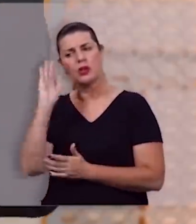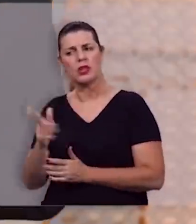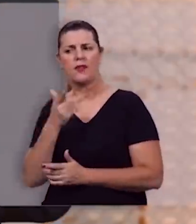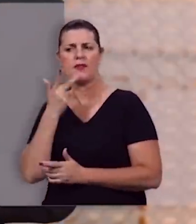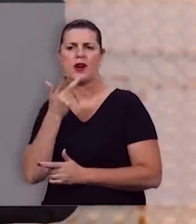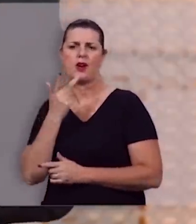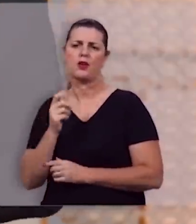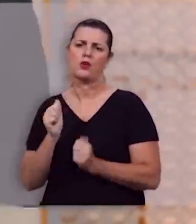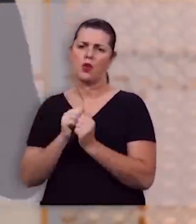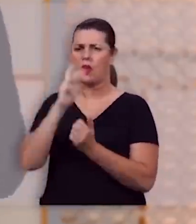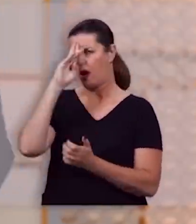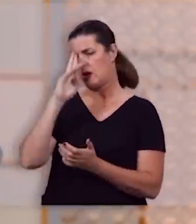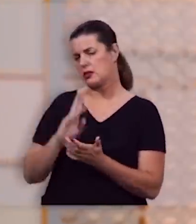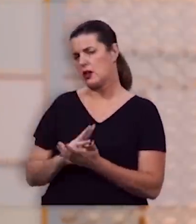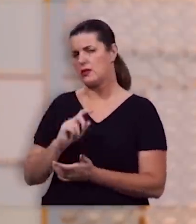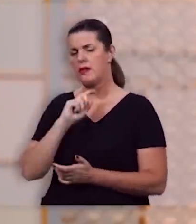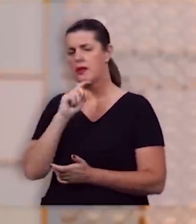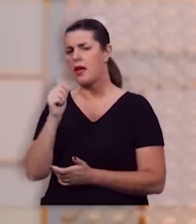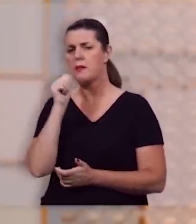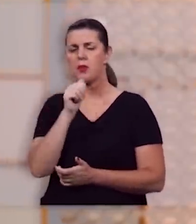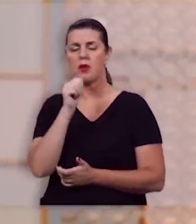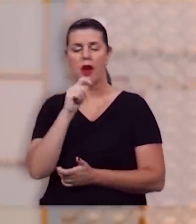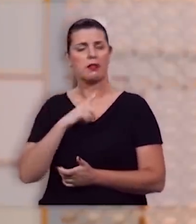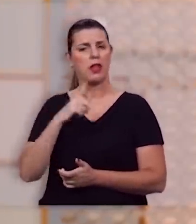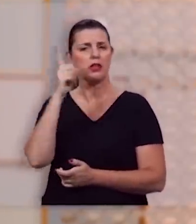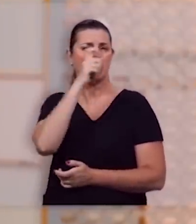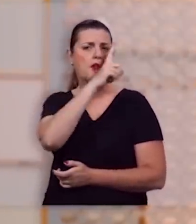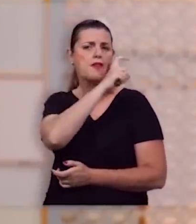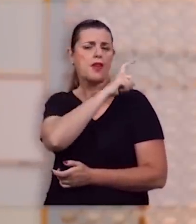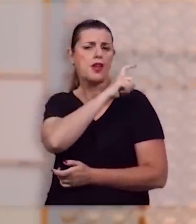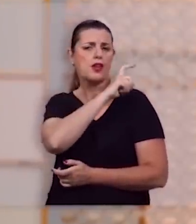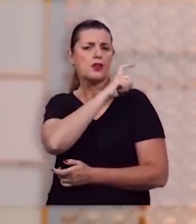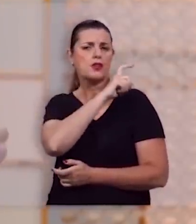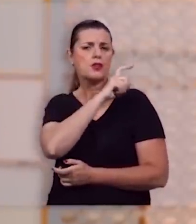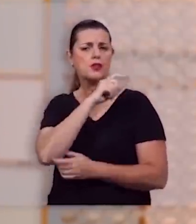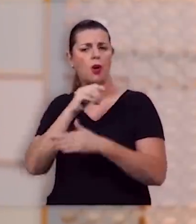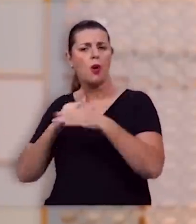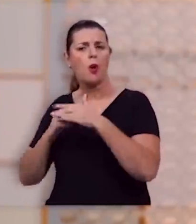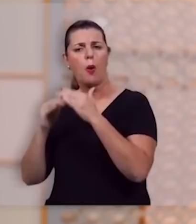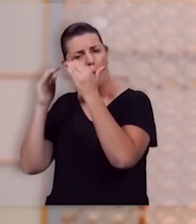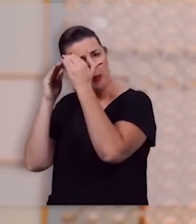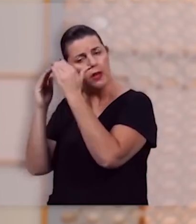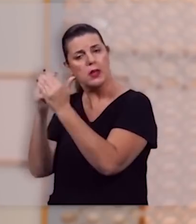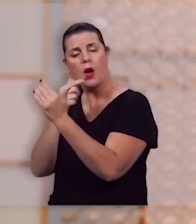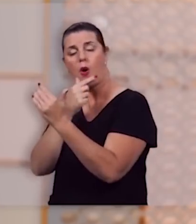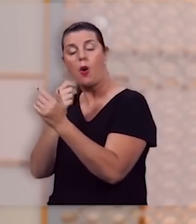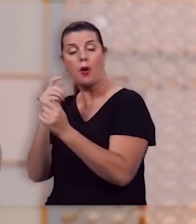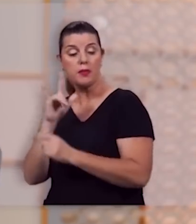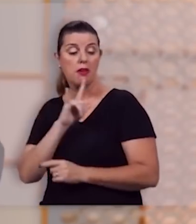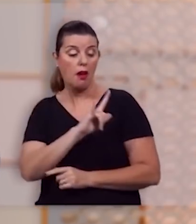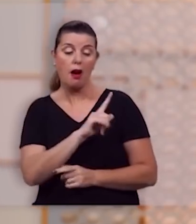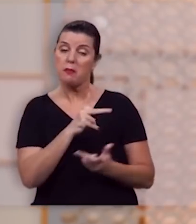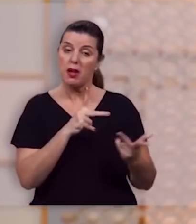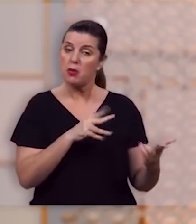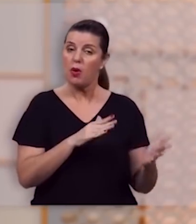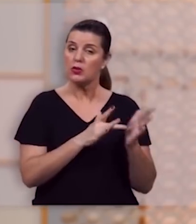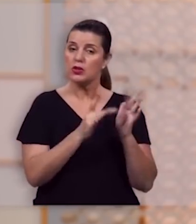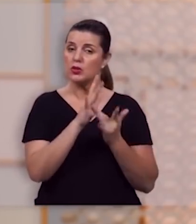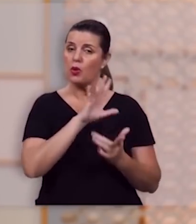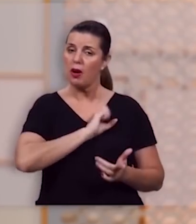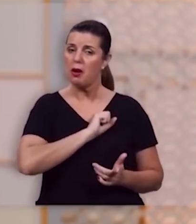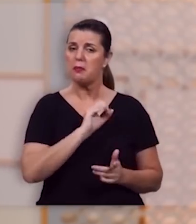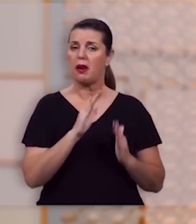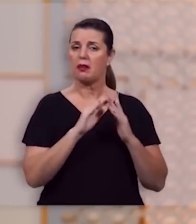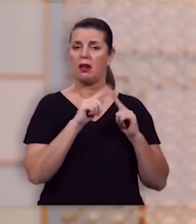que nenhuma mulher tem dificuldade de ser submissa a um homem que a ama como cristo amou a igreja